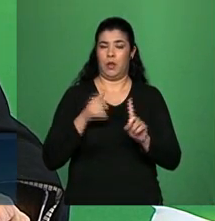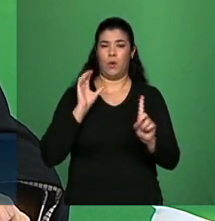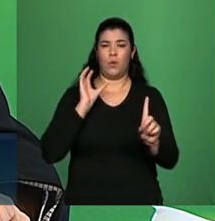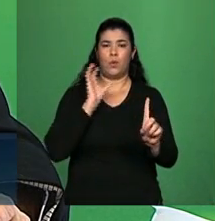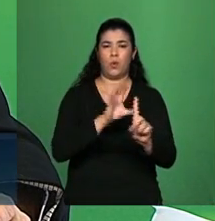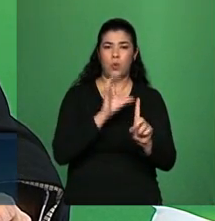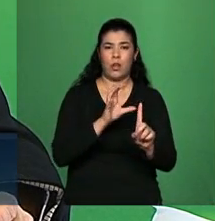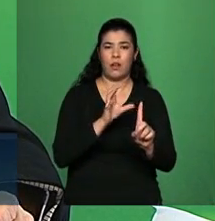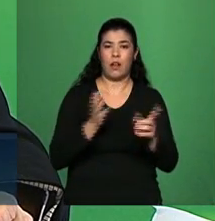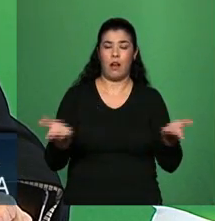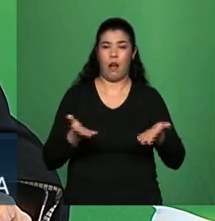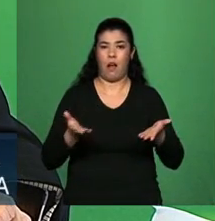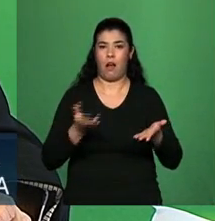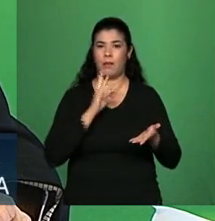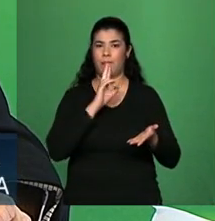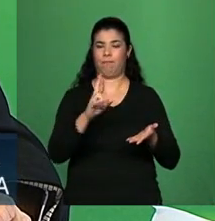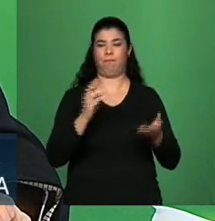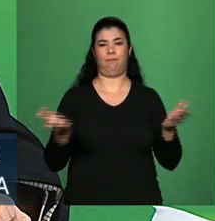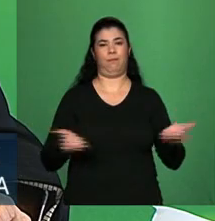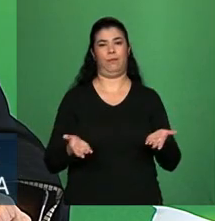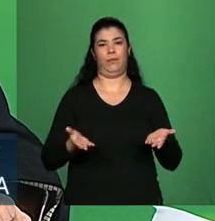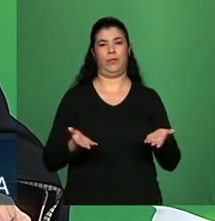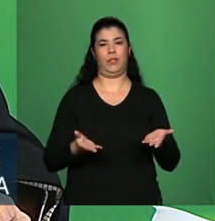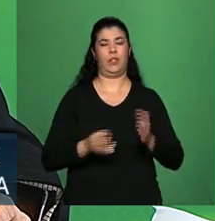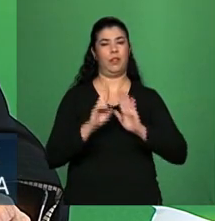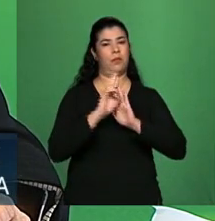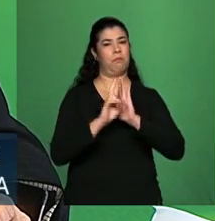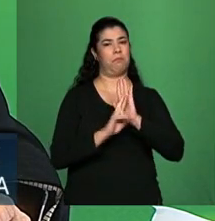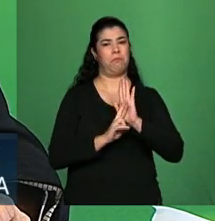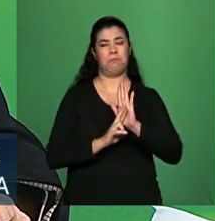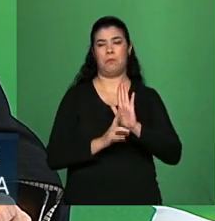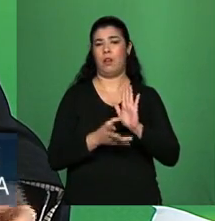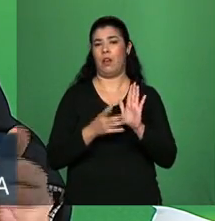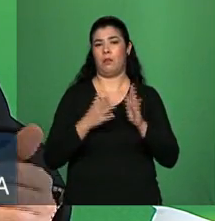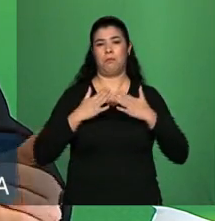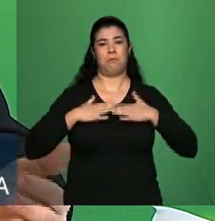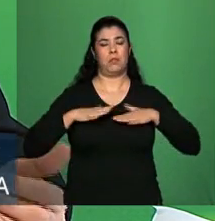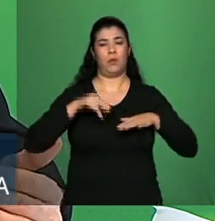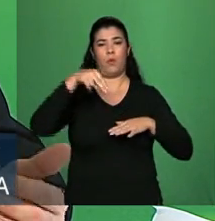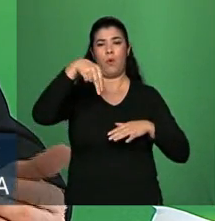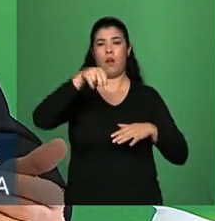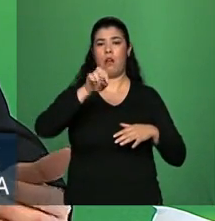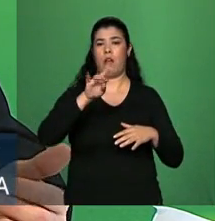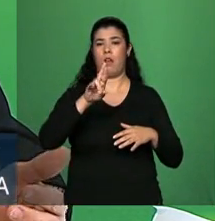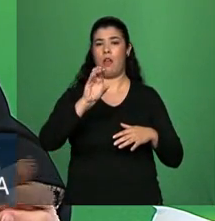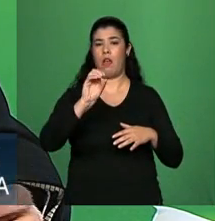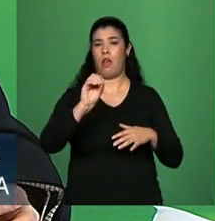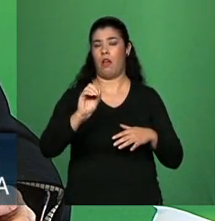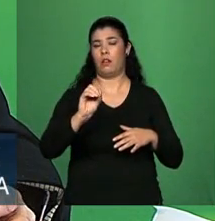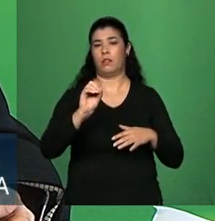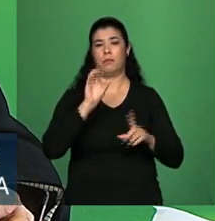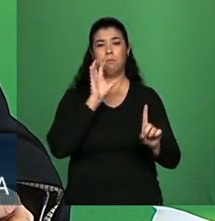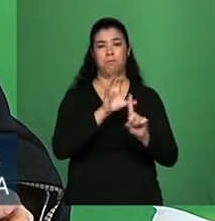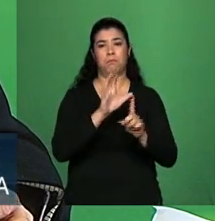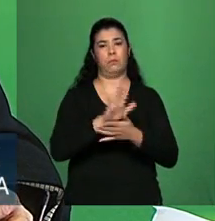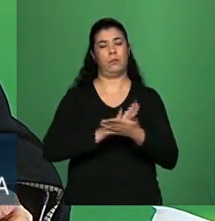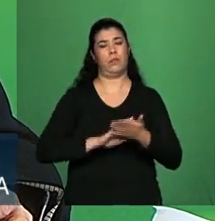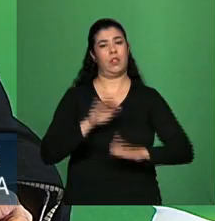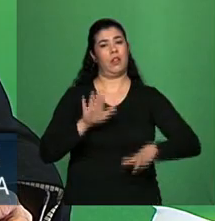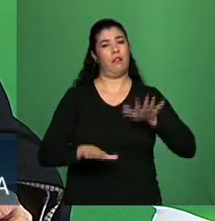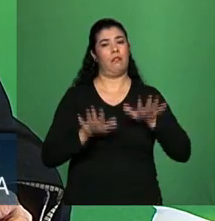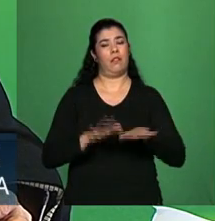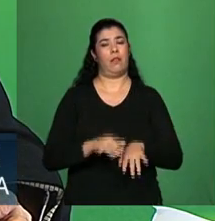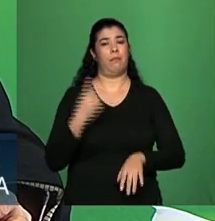é que com essa regra ele seja essencialmente neutro, pode dar, aí vai depender da resposta das pessoas, é